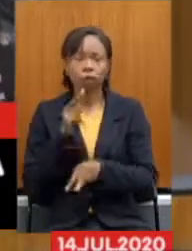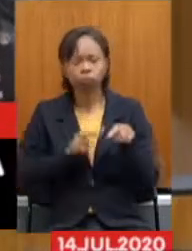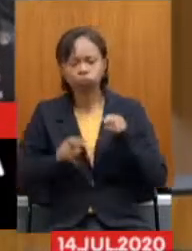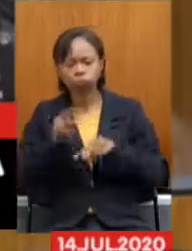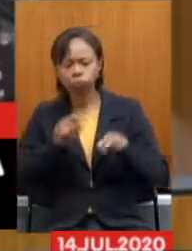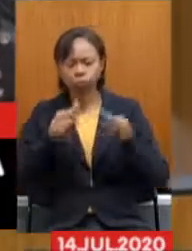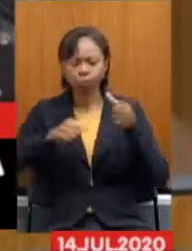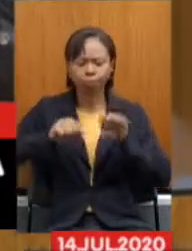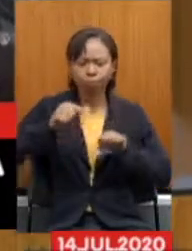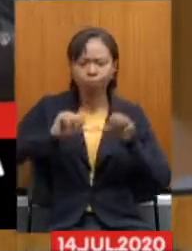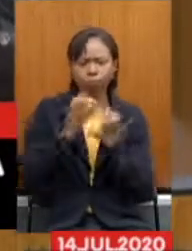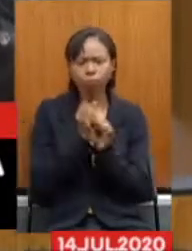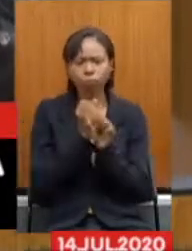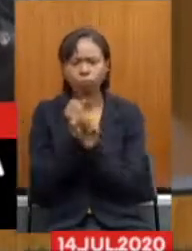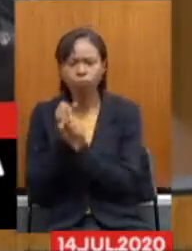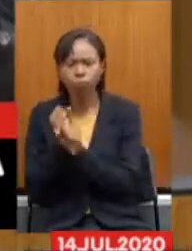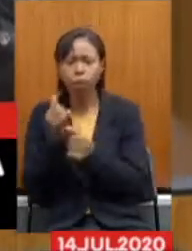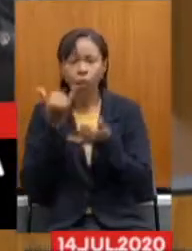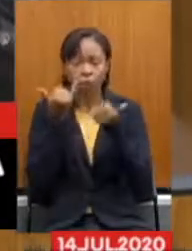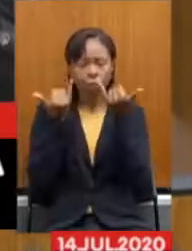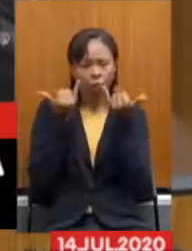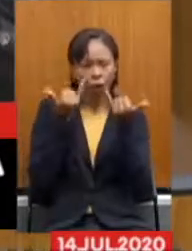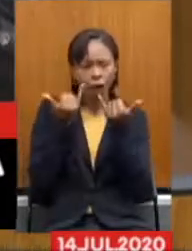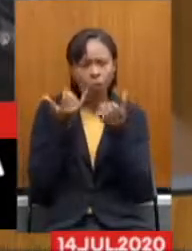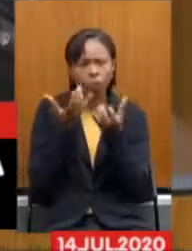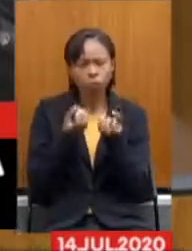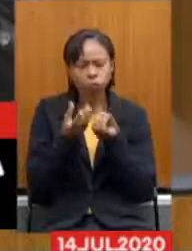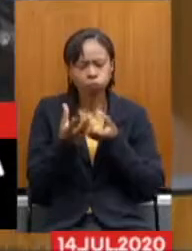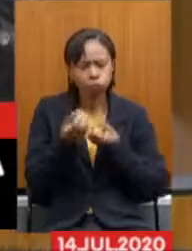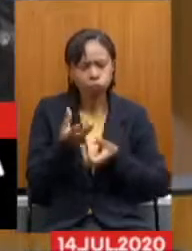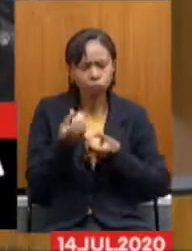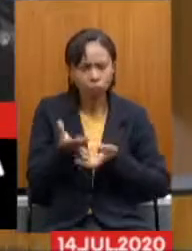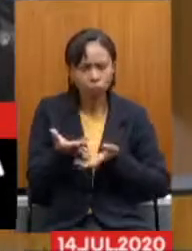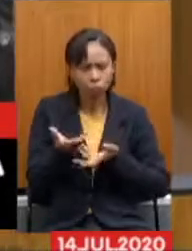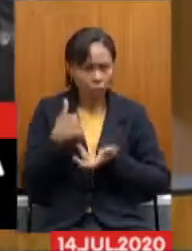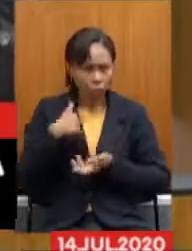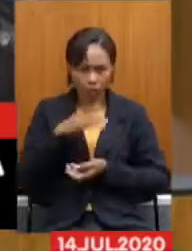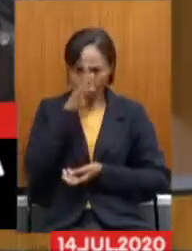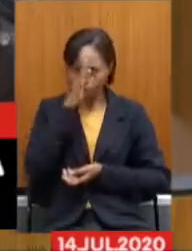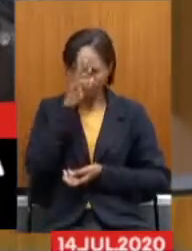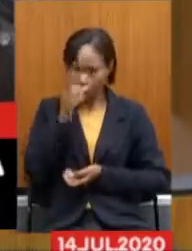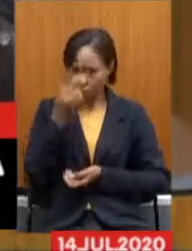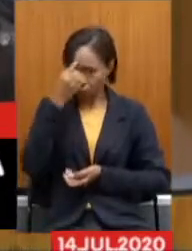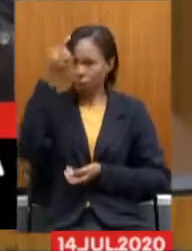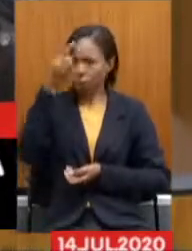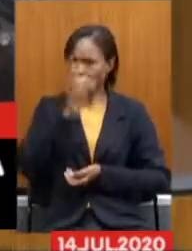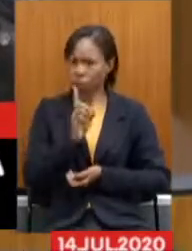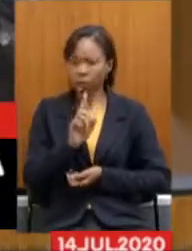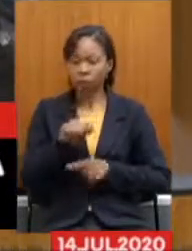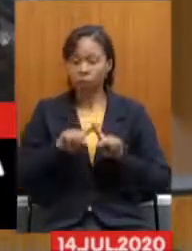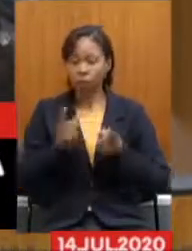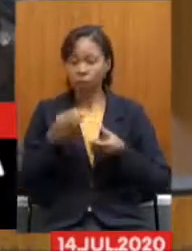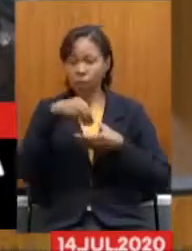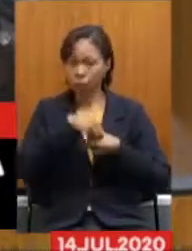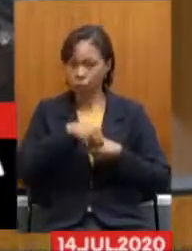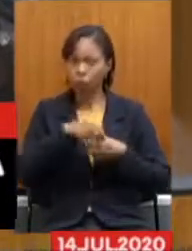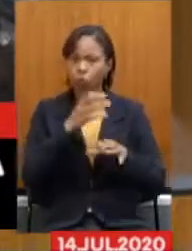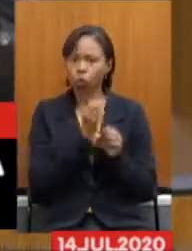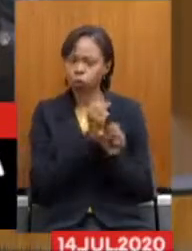Os balanços E esses dados Que eu estou colocando Aqui Não são dados Que eles estão inventando São dados Que estão No balanço